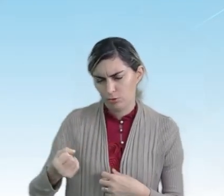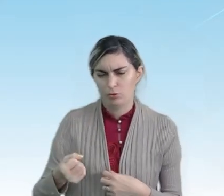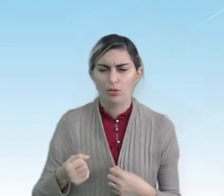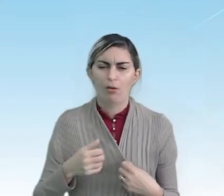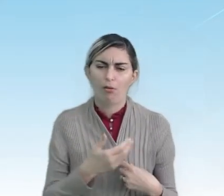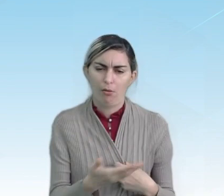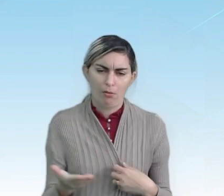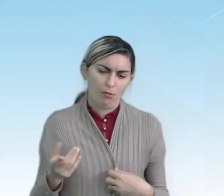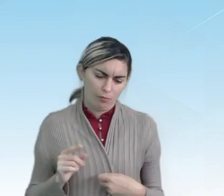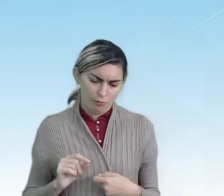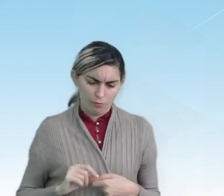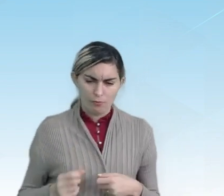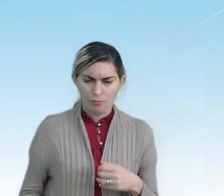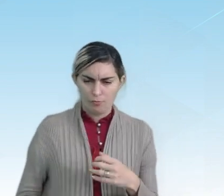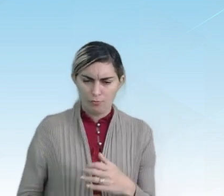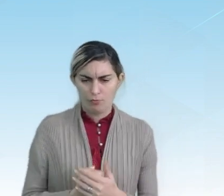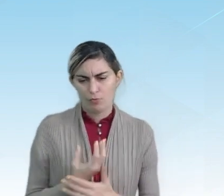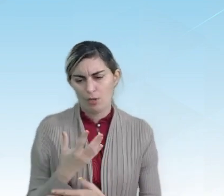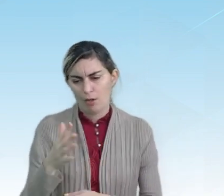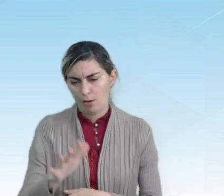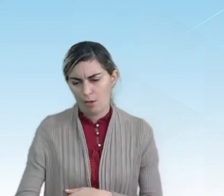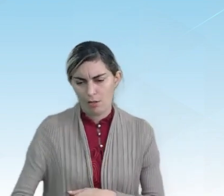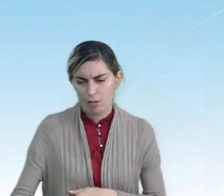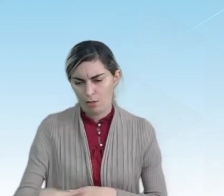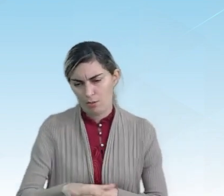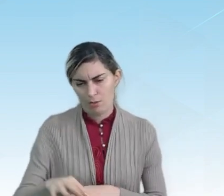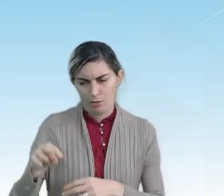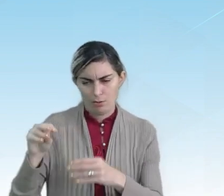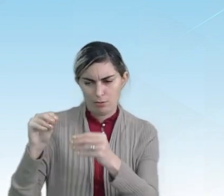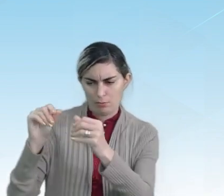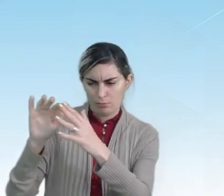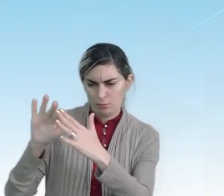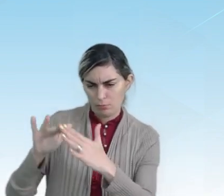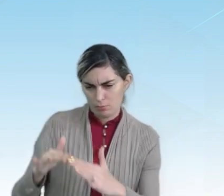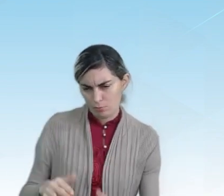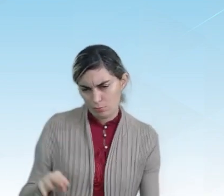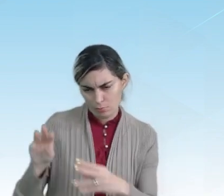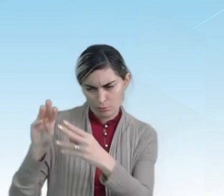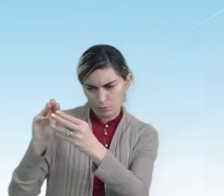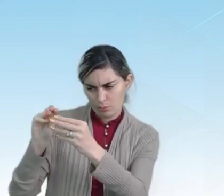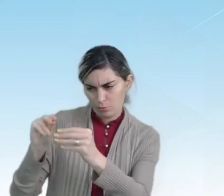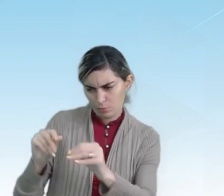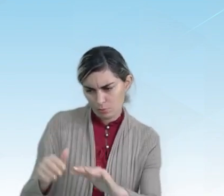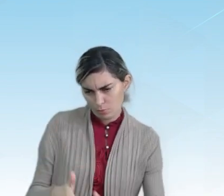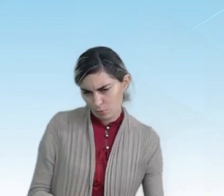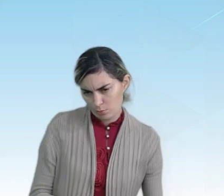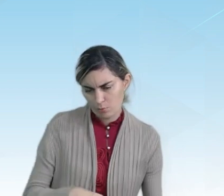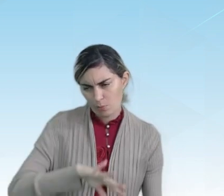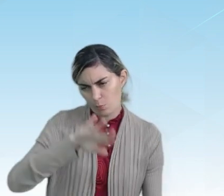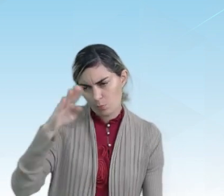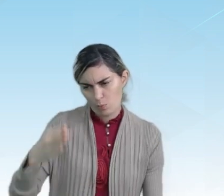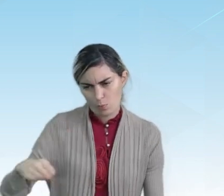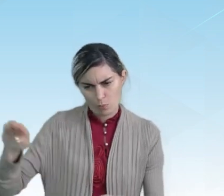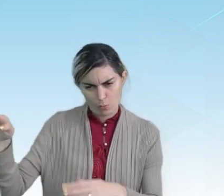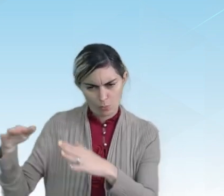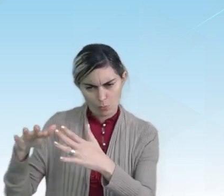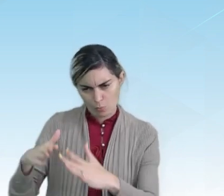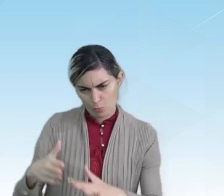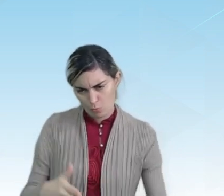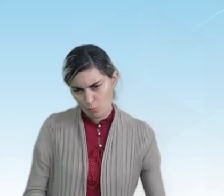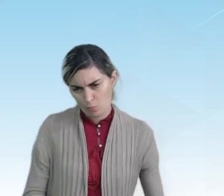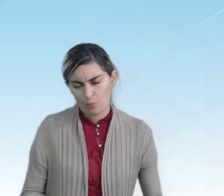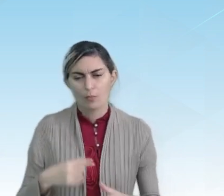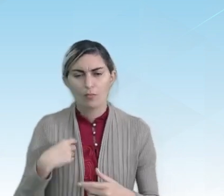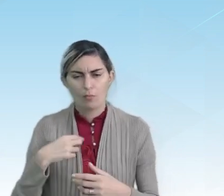eles formam-se apenas em áreas sedimentares, pois é durante o processo de sedimentação